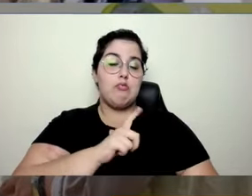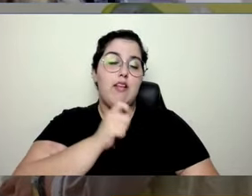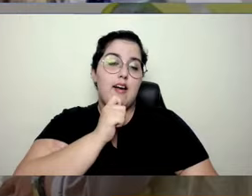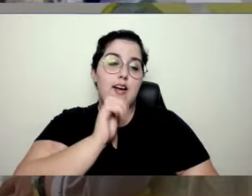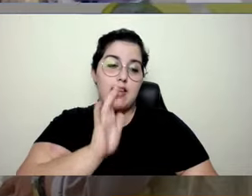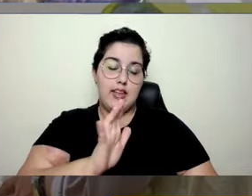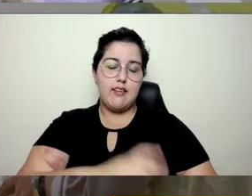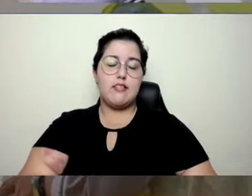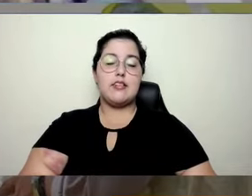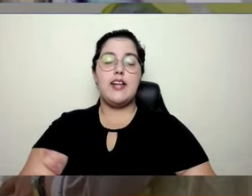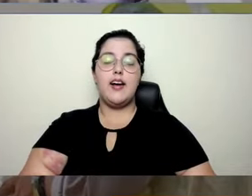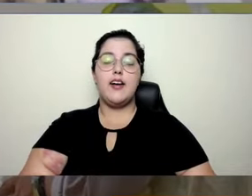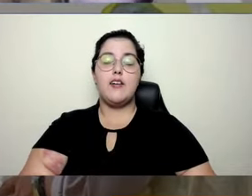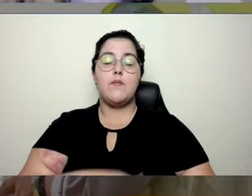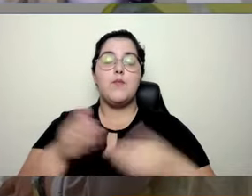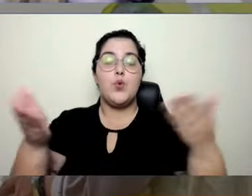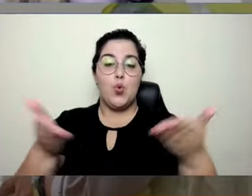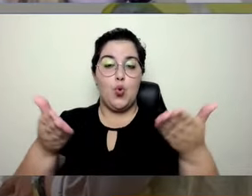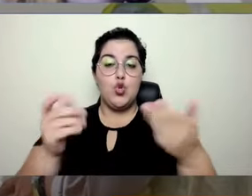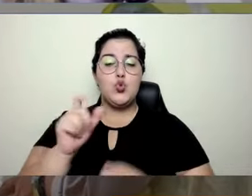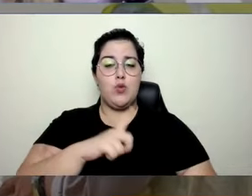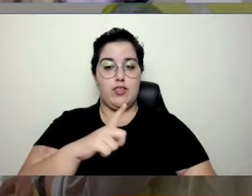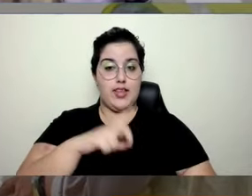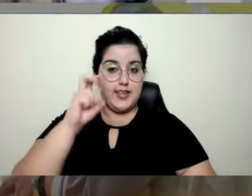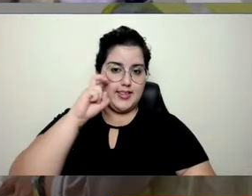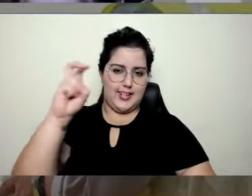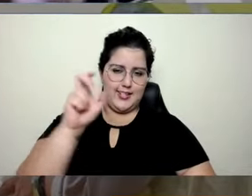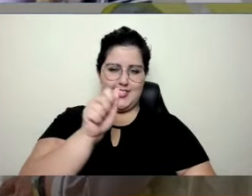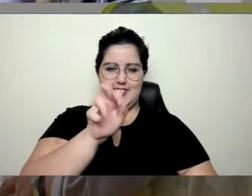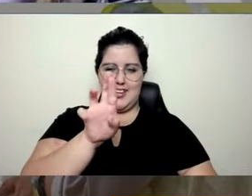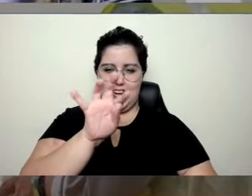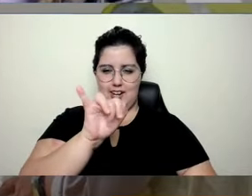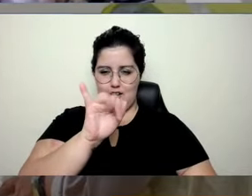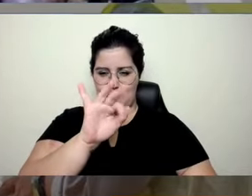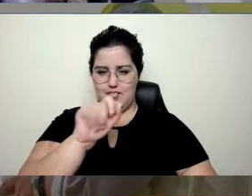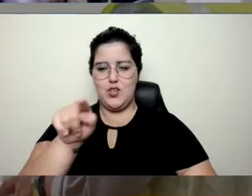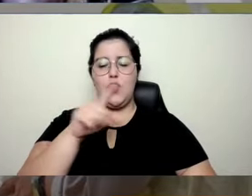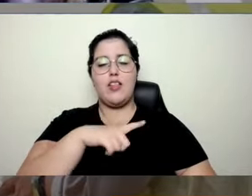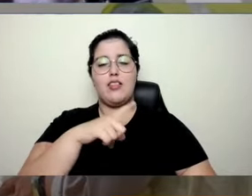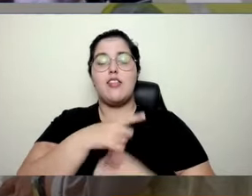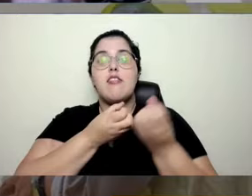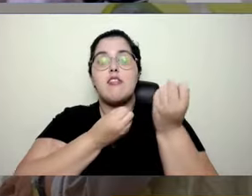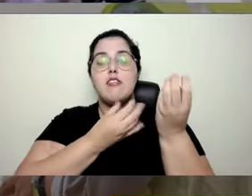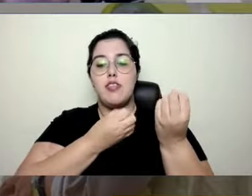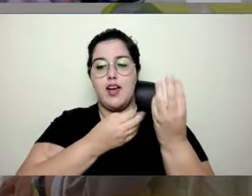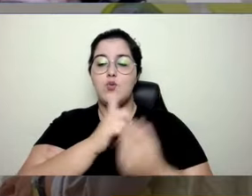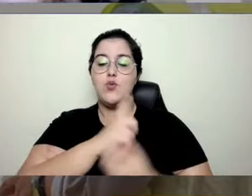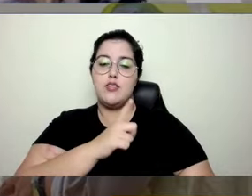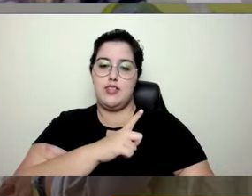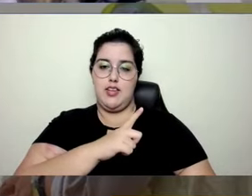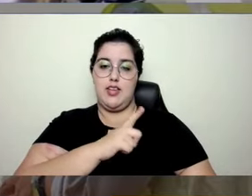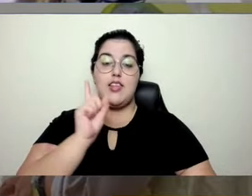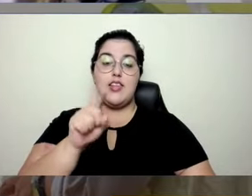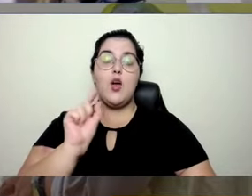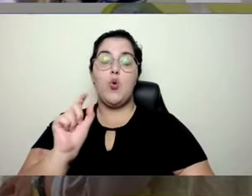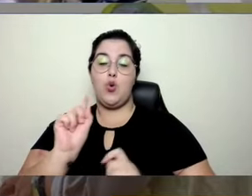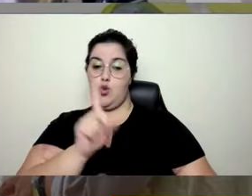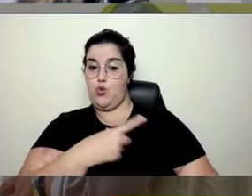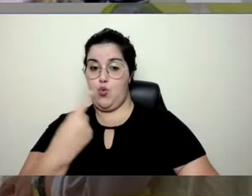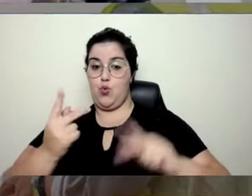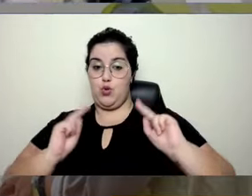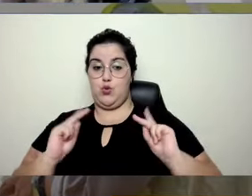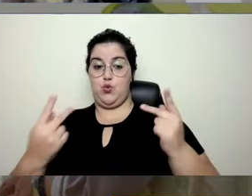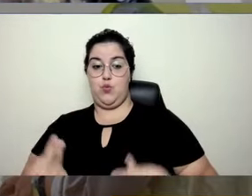Anderson? Hoje a inteligência artificial que a gente tem ela possui dados que foram inseridos por seres humanos.